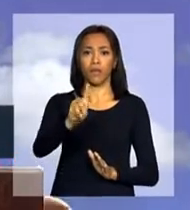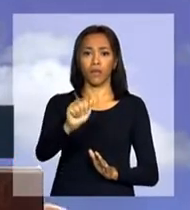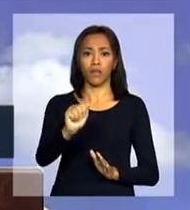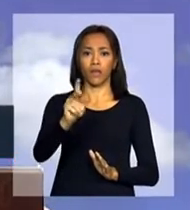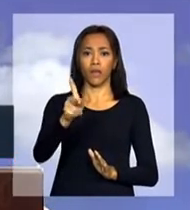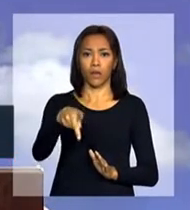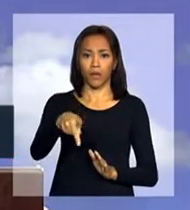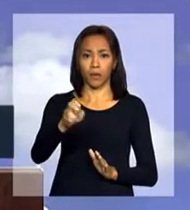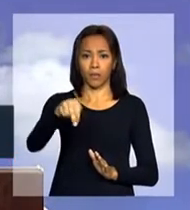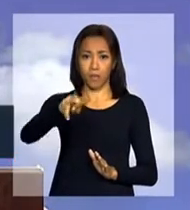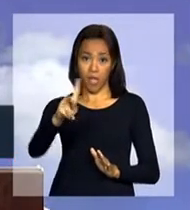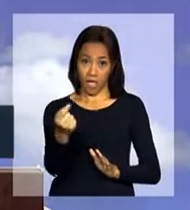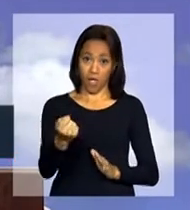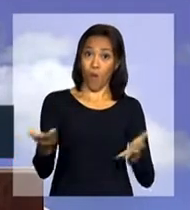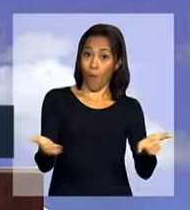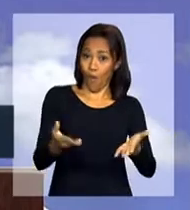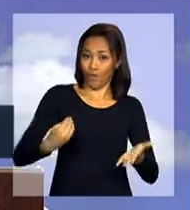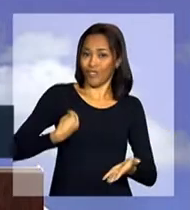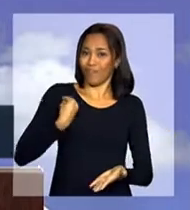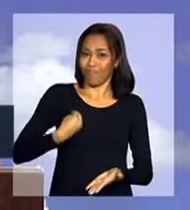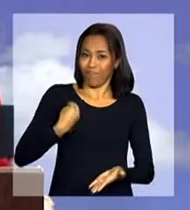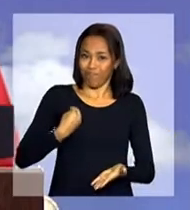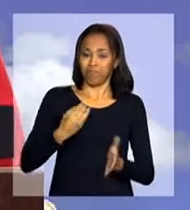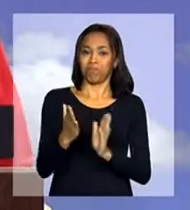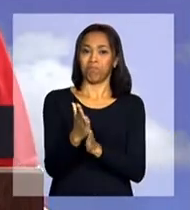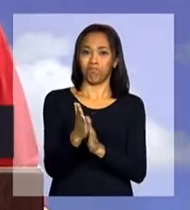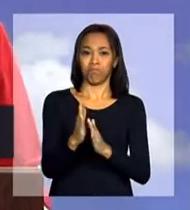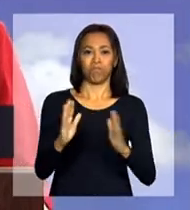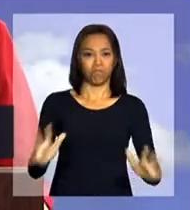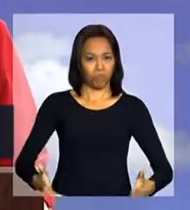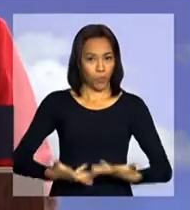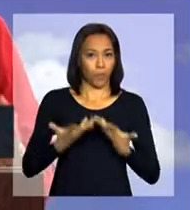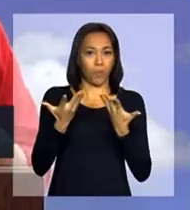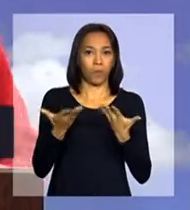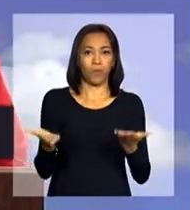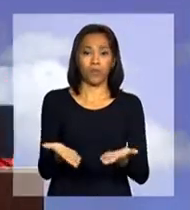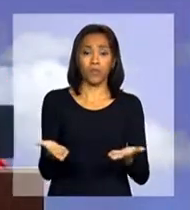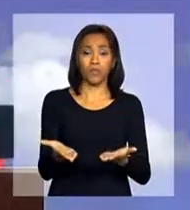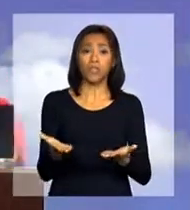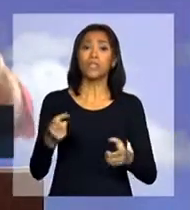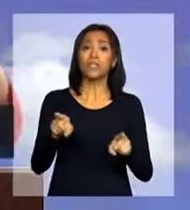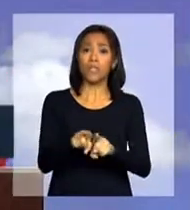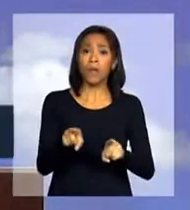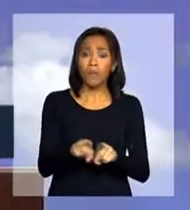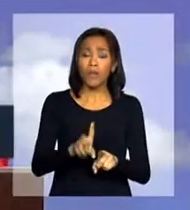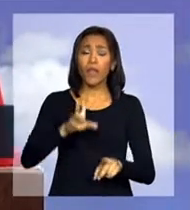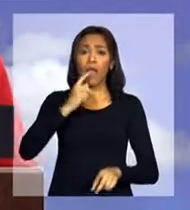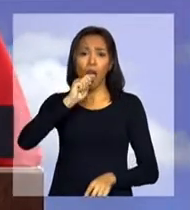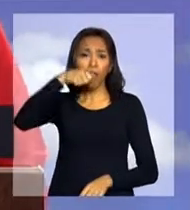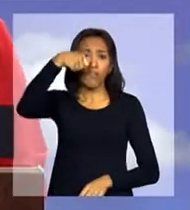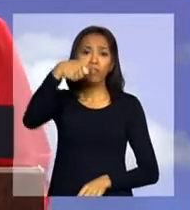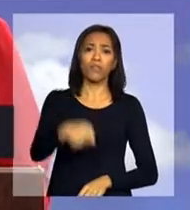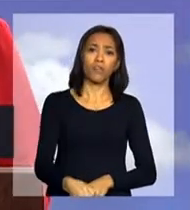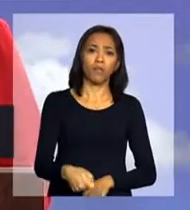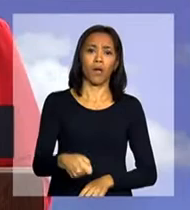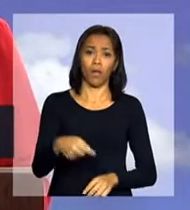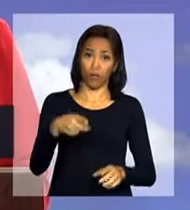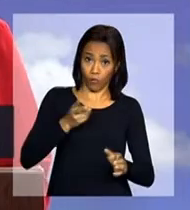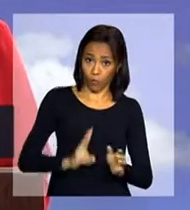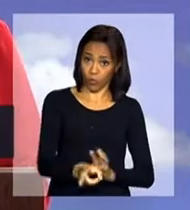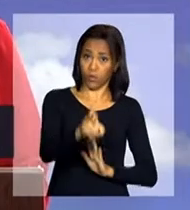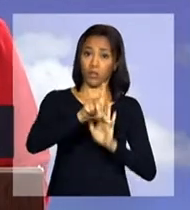honra-nos com a sua presença hoje, e passando pela reafirmação da própria lei,